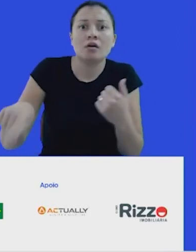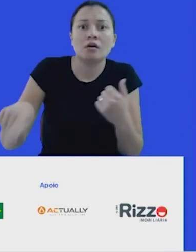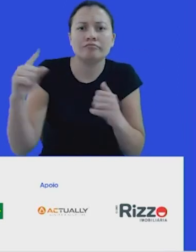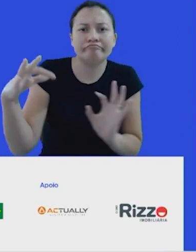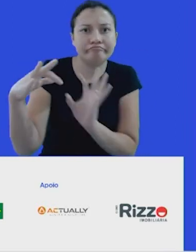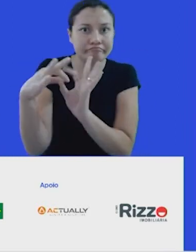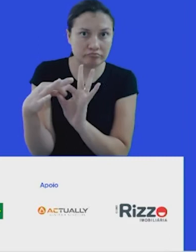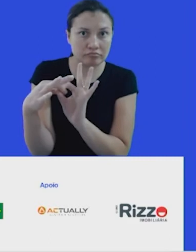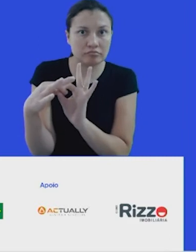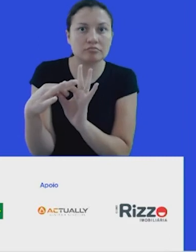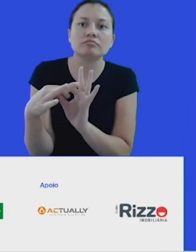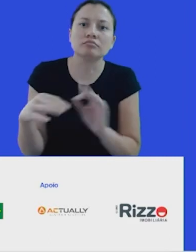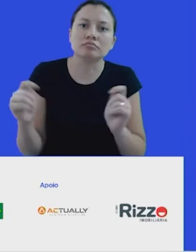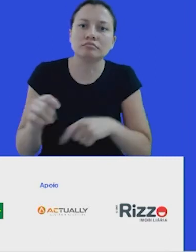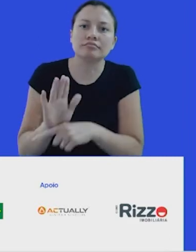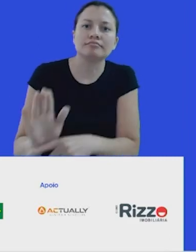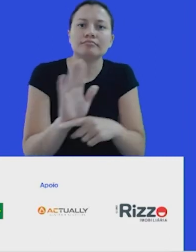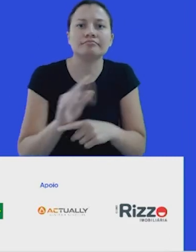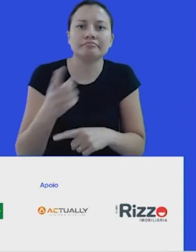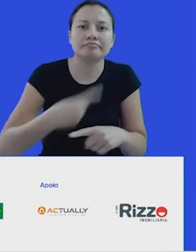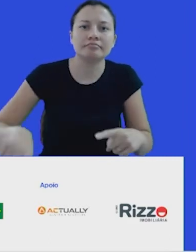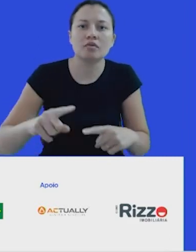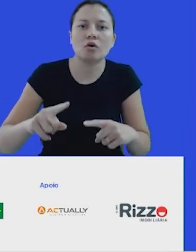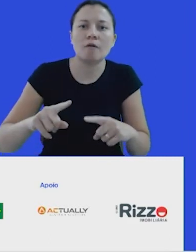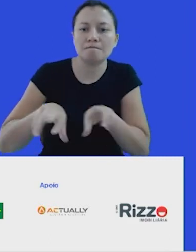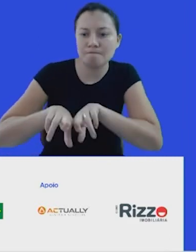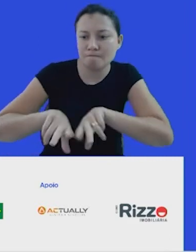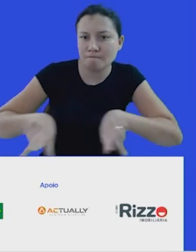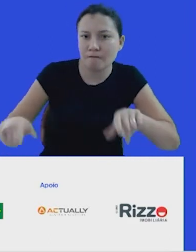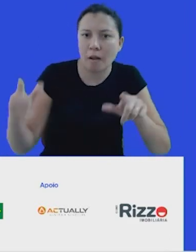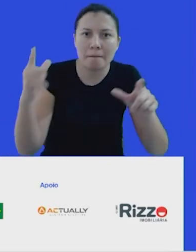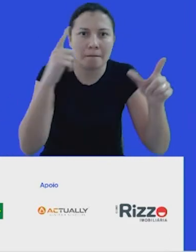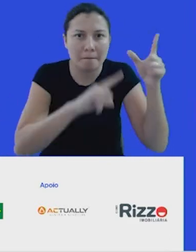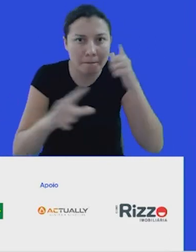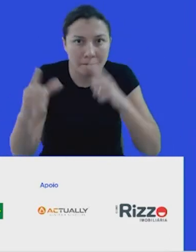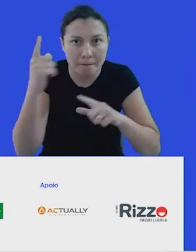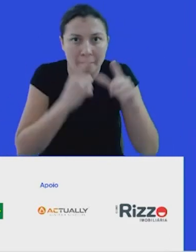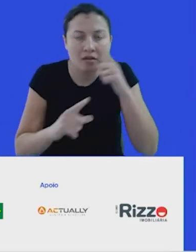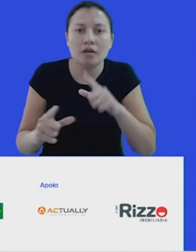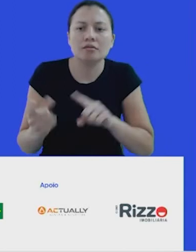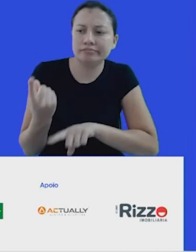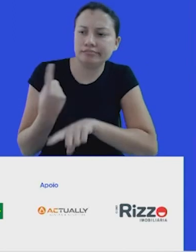é o que vai nos permitir nos tornarmos mais plurais, mais justos, mais prósperos para todos, mais inclusivos,